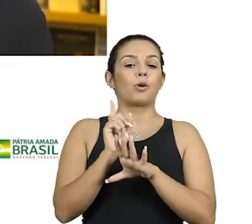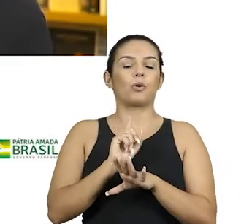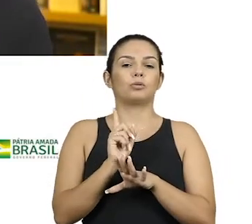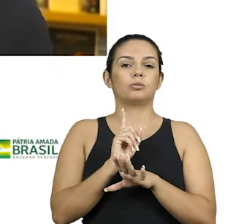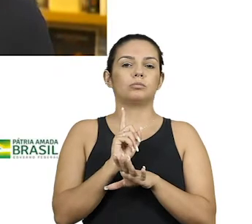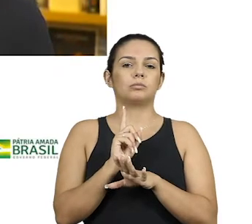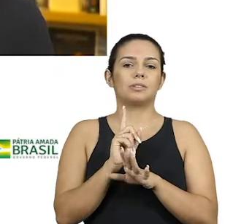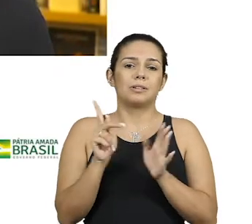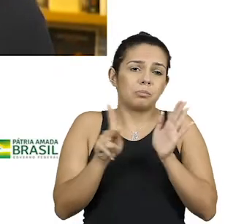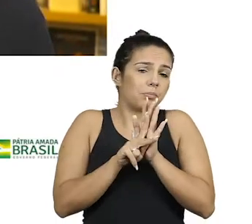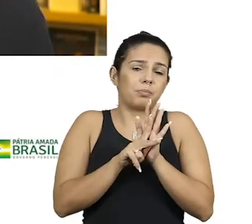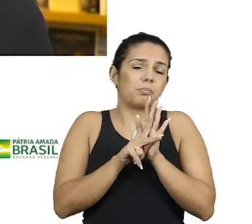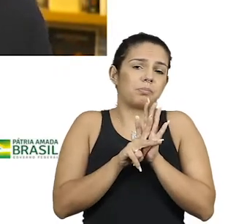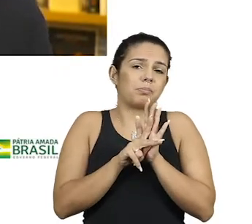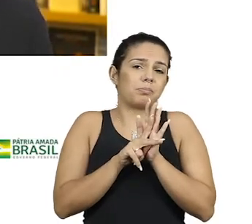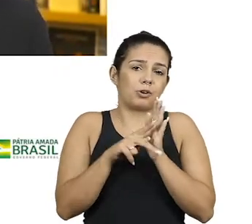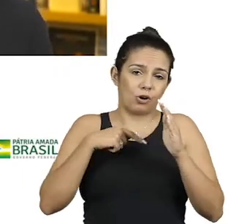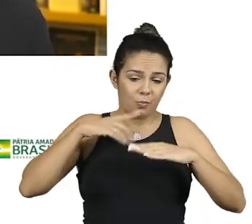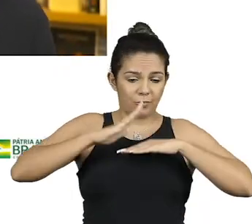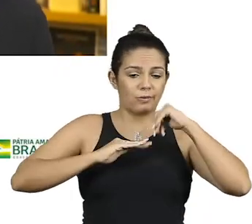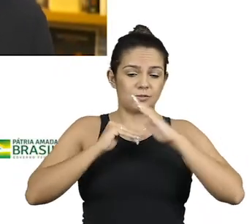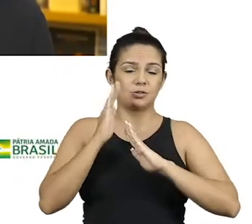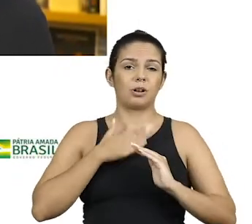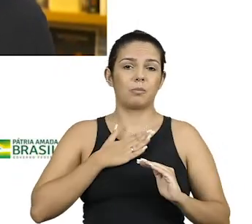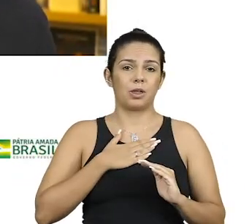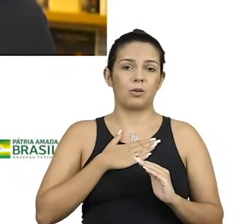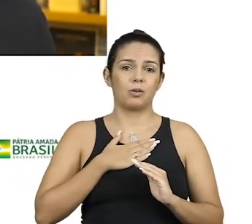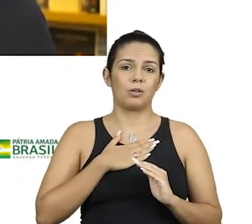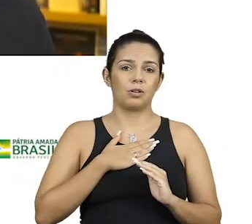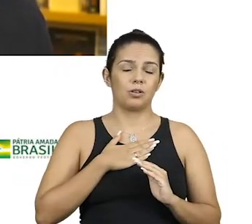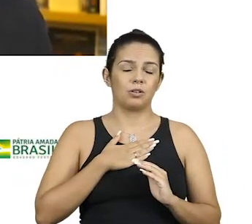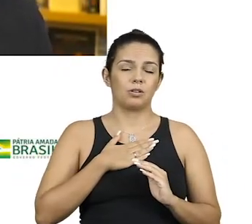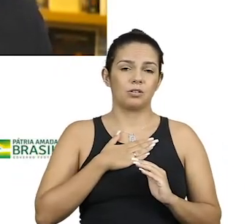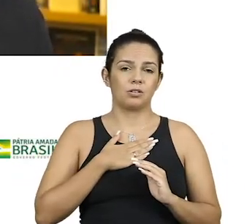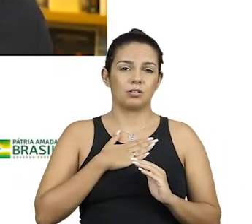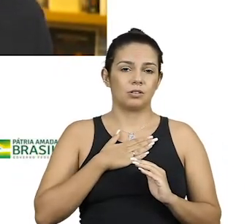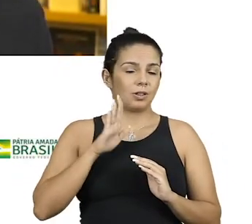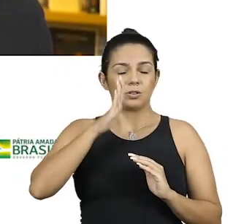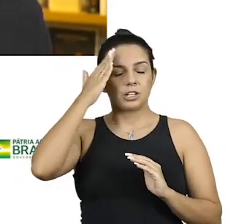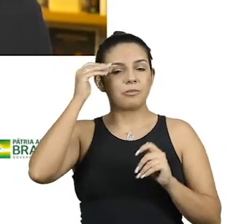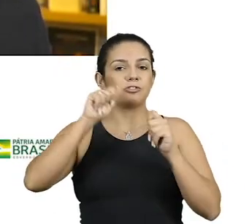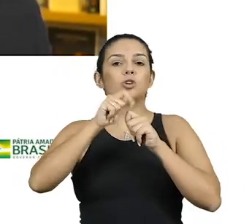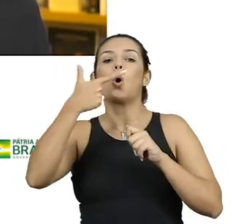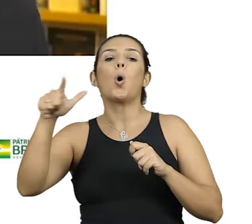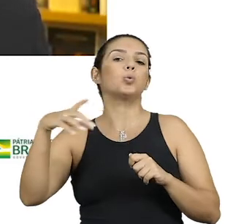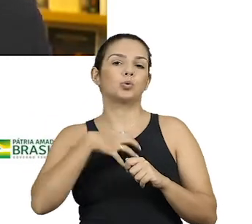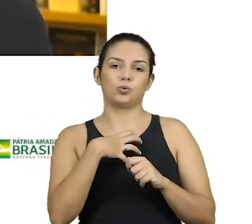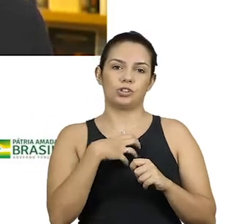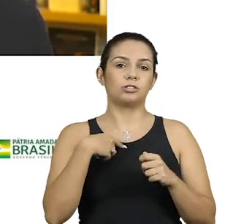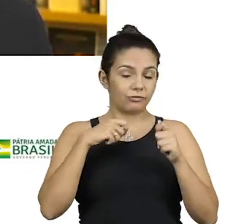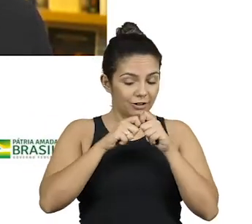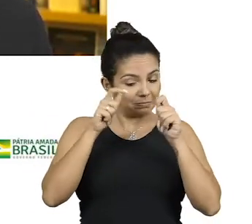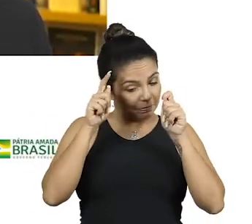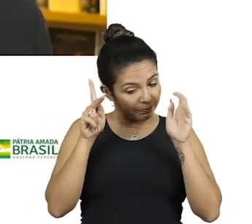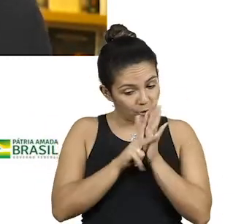assim, é assim que eu funciono. é inconsciente. Eu não saberia fazer de outra forma. Mas quando...